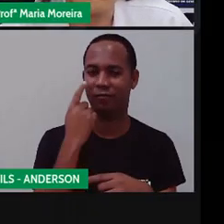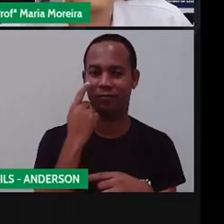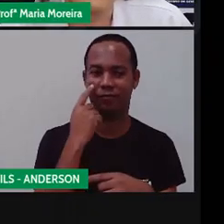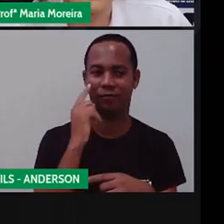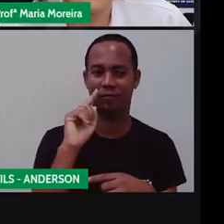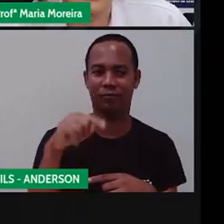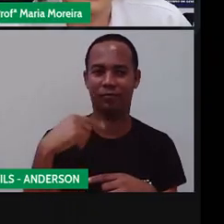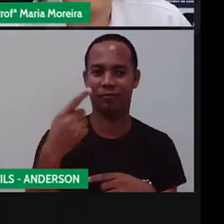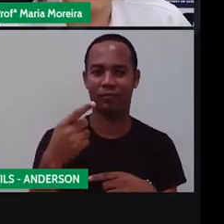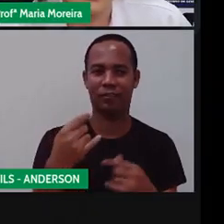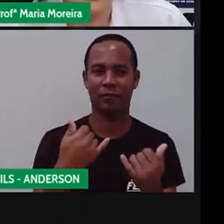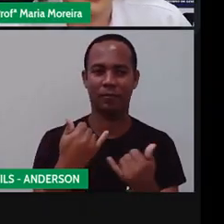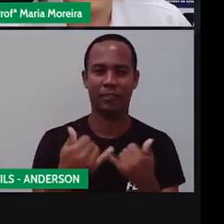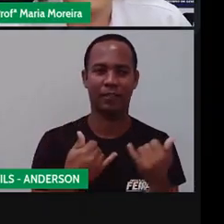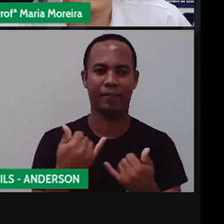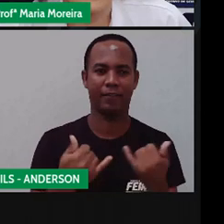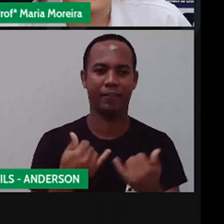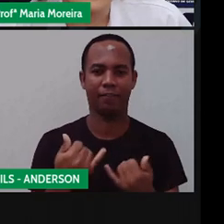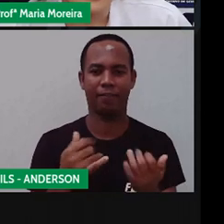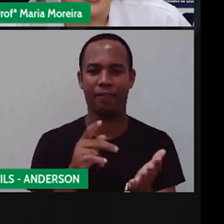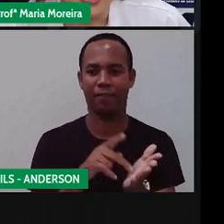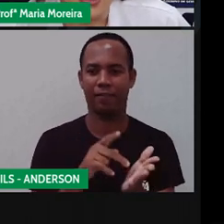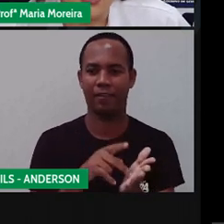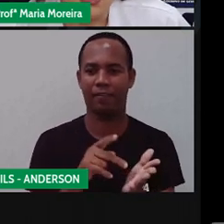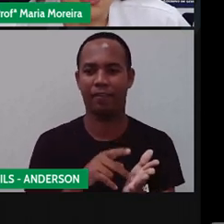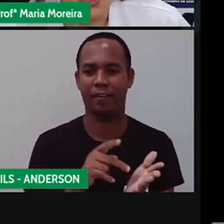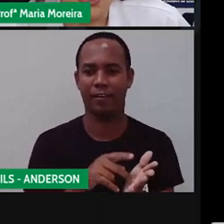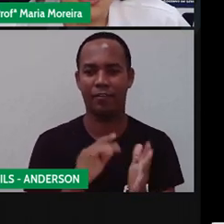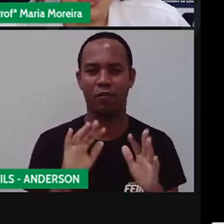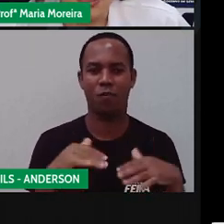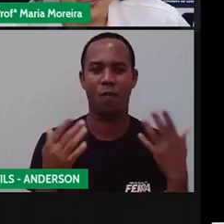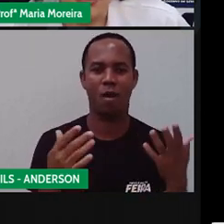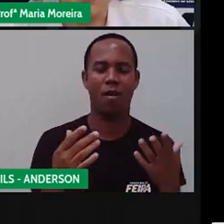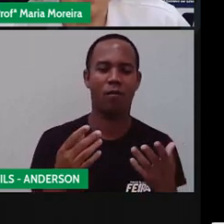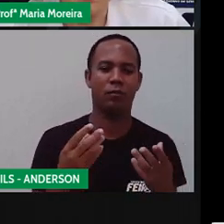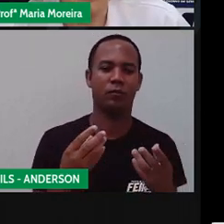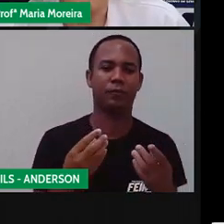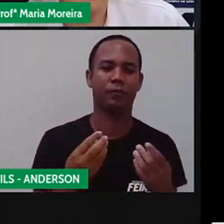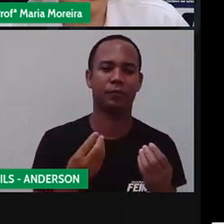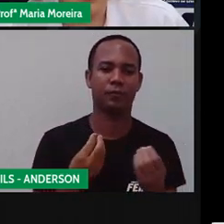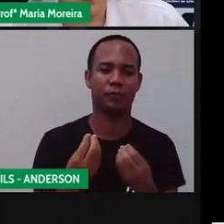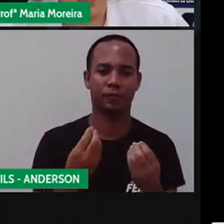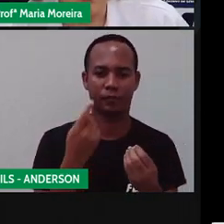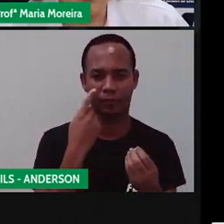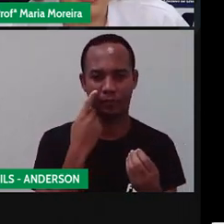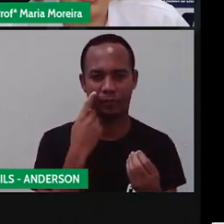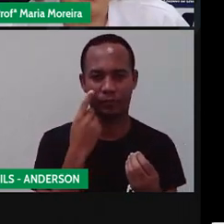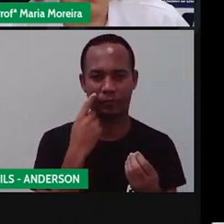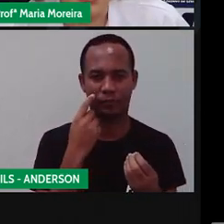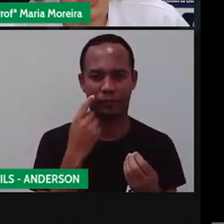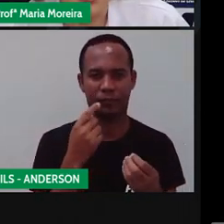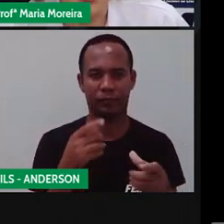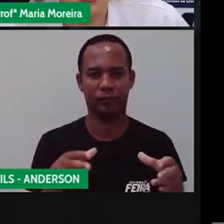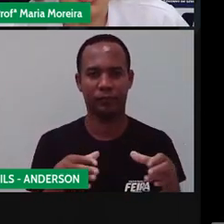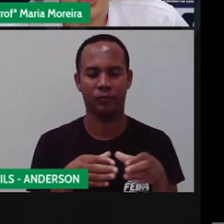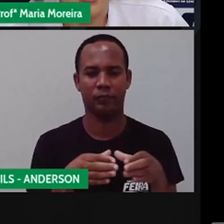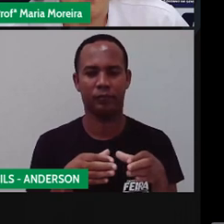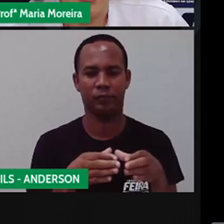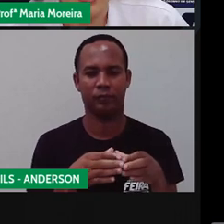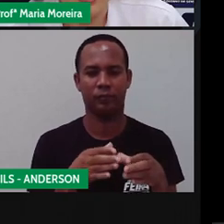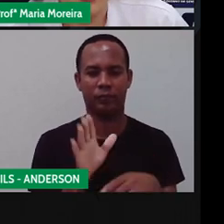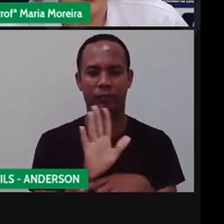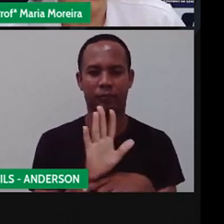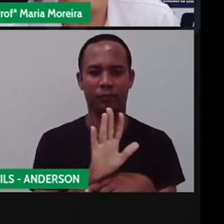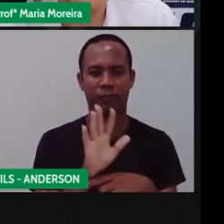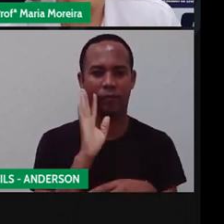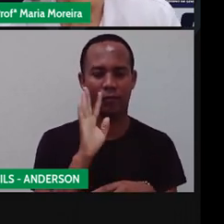é uma outra brincadeira, na verdade, né? De origem aí africana. Vamos assistir. Essa